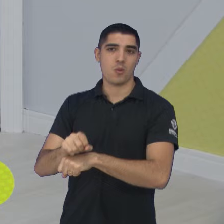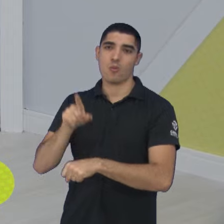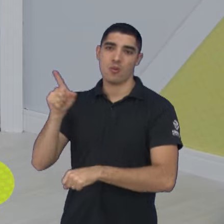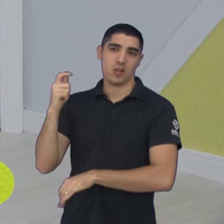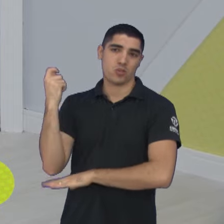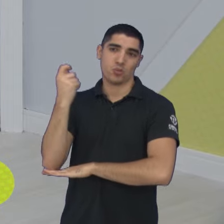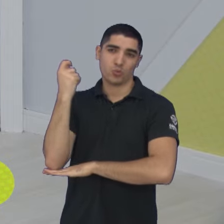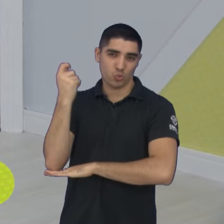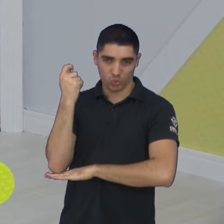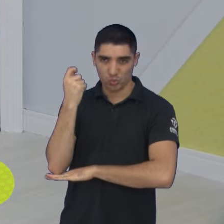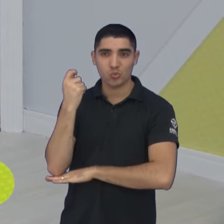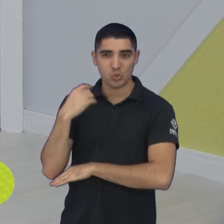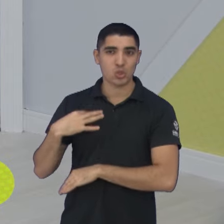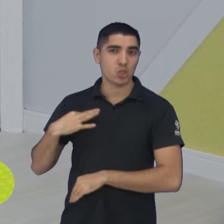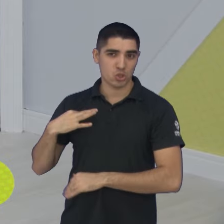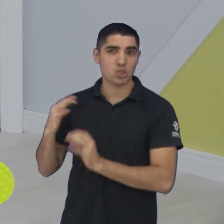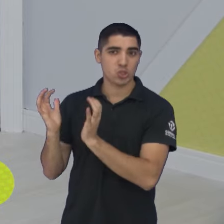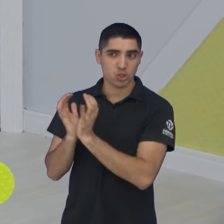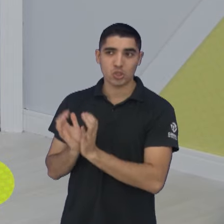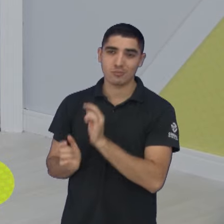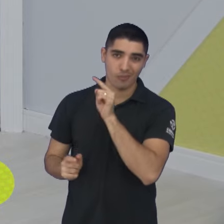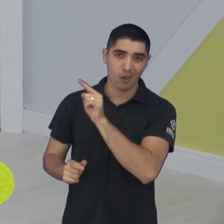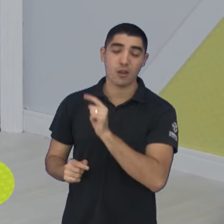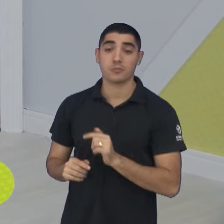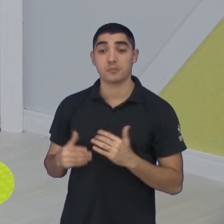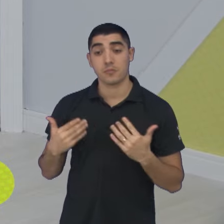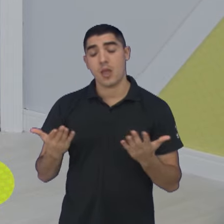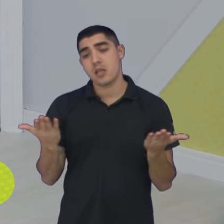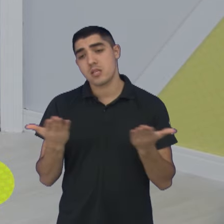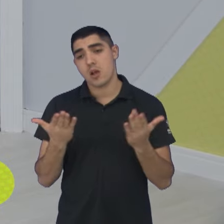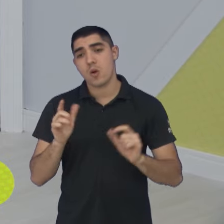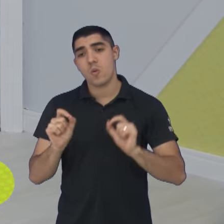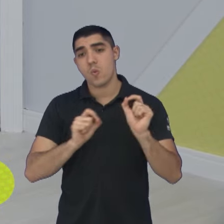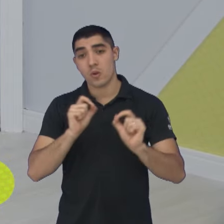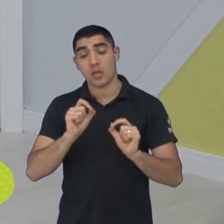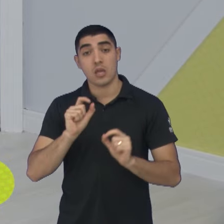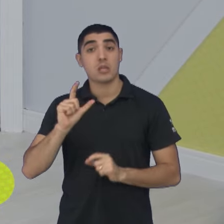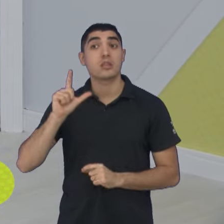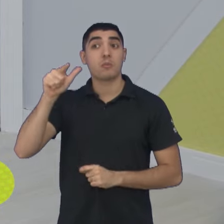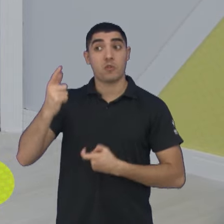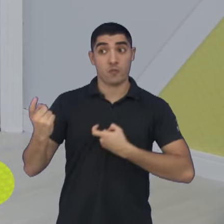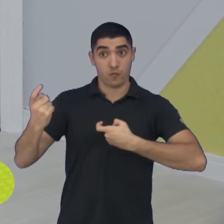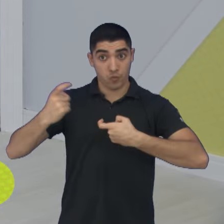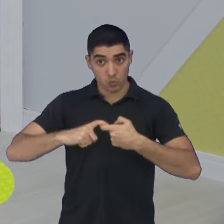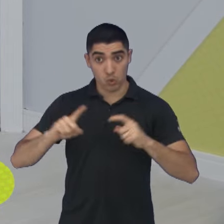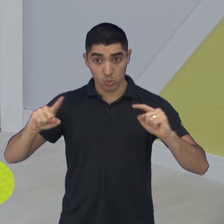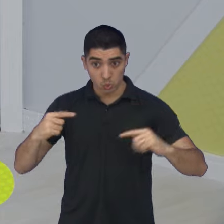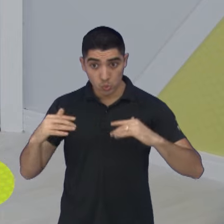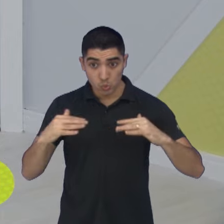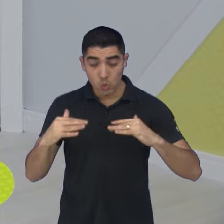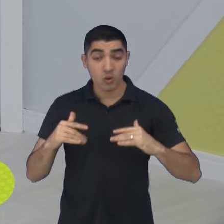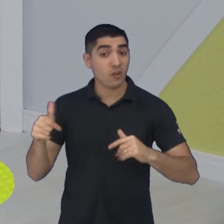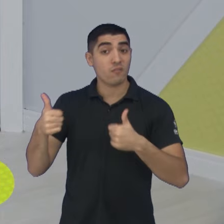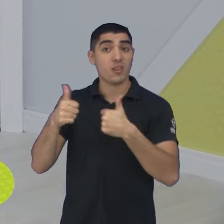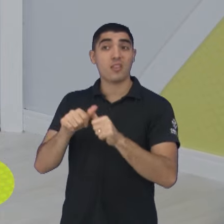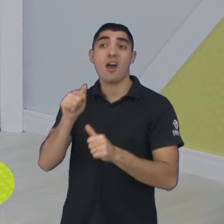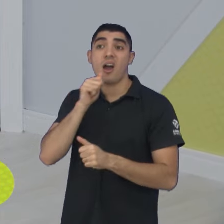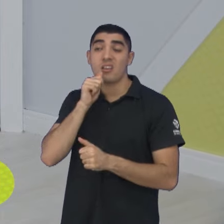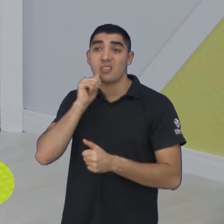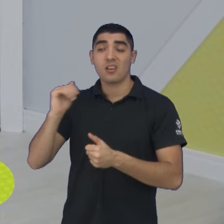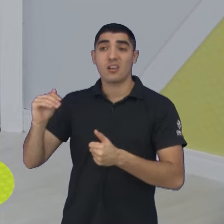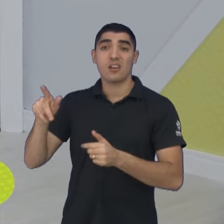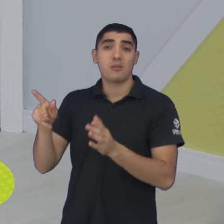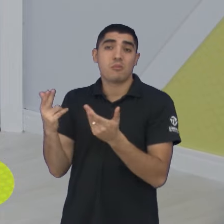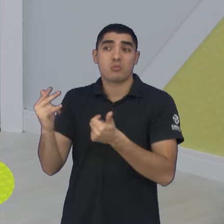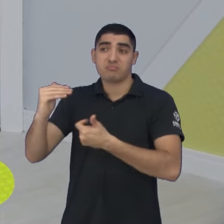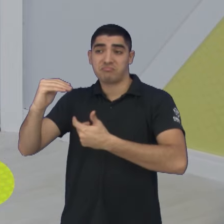da tragédia lá no Rio Grande do Sul. Agora, o detalhe é o seguinte, quando voltarem a jogar, eles vão voltar em desvantagem em relação aos outros. Porque os